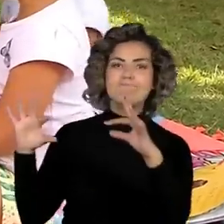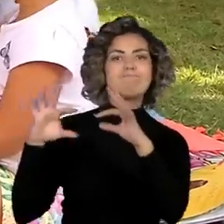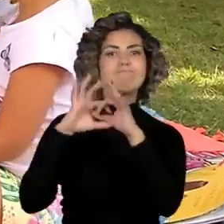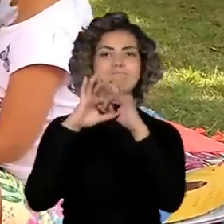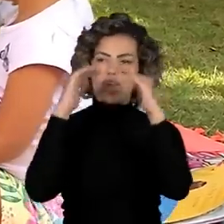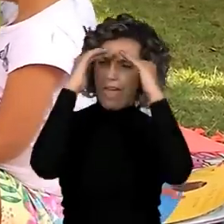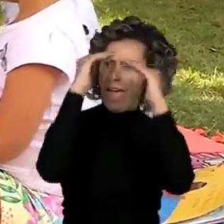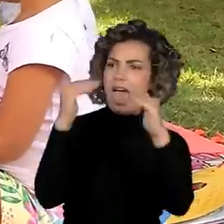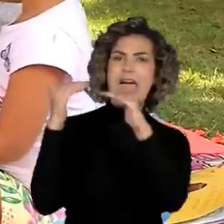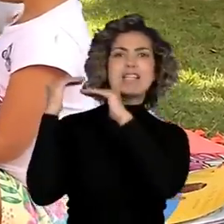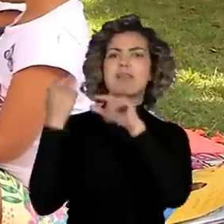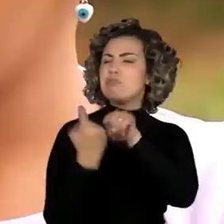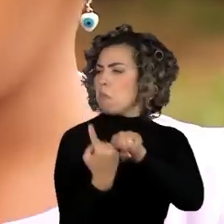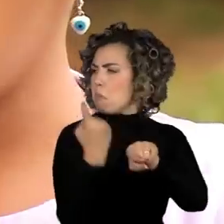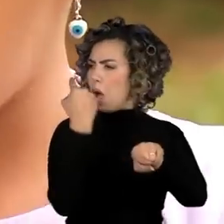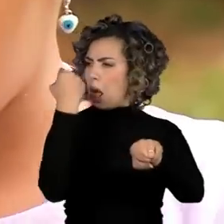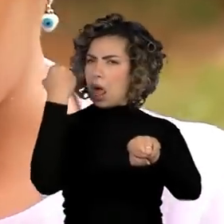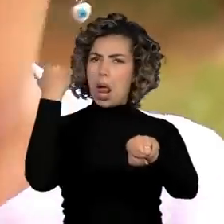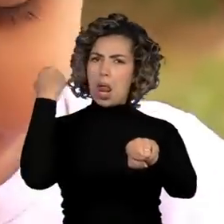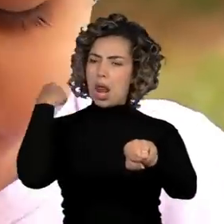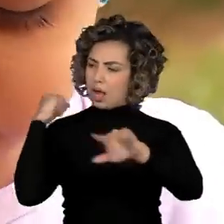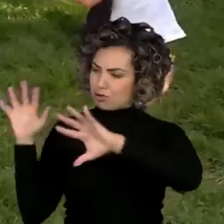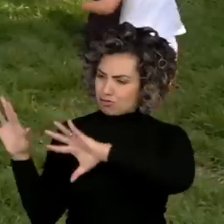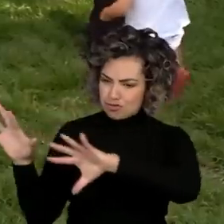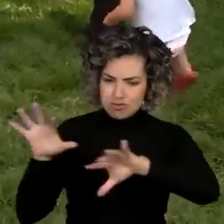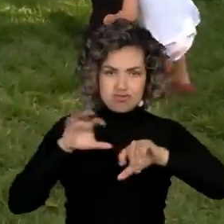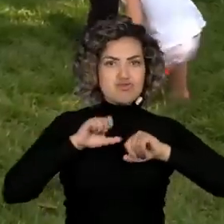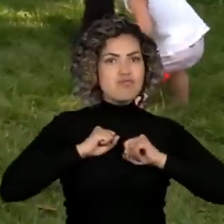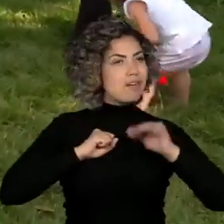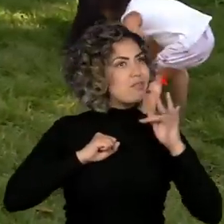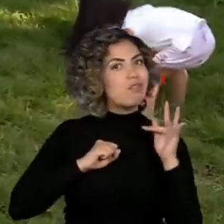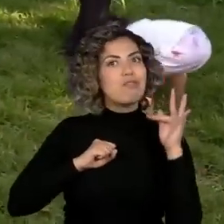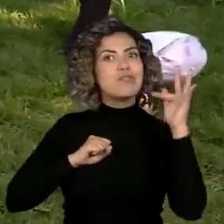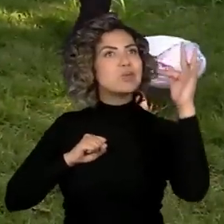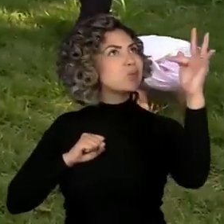com nossas raízes para um amanhã melhor.